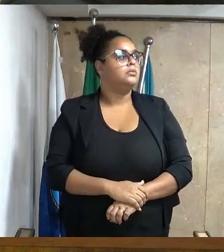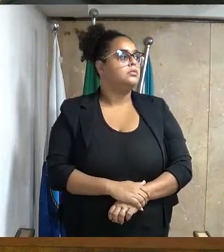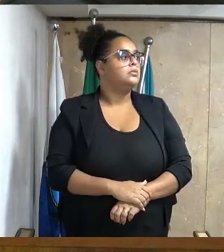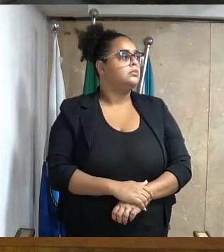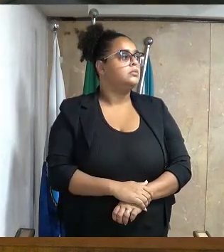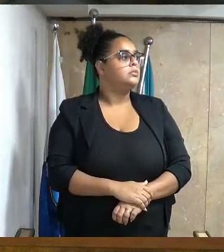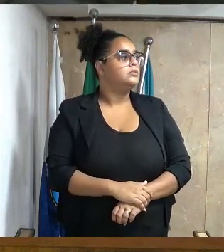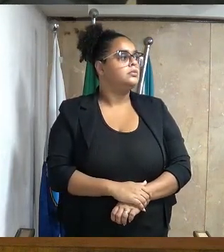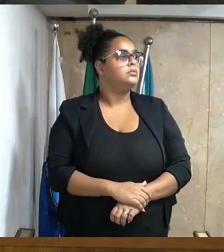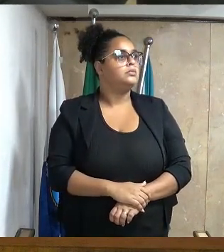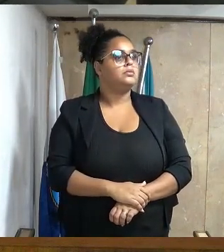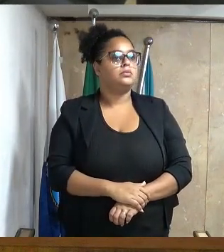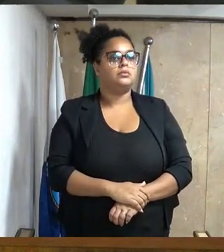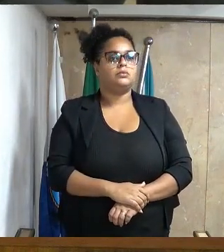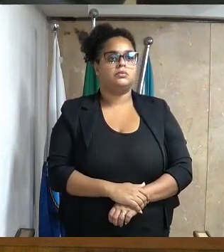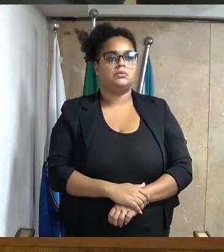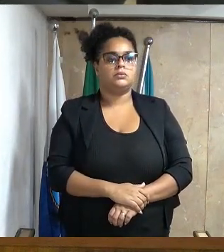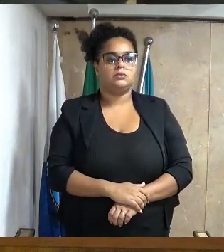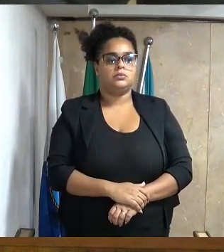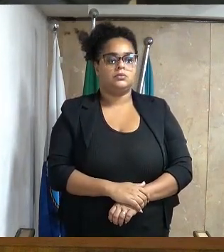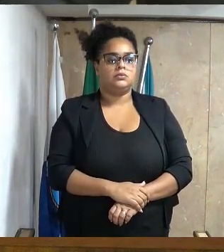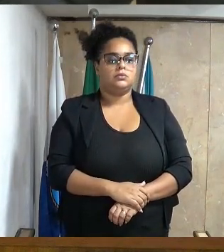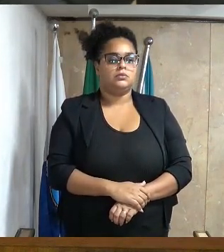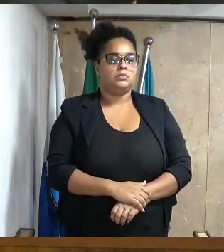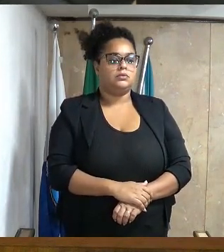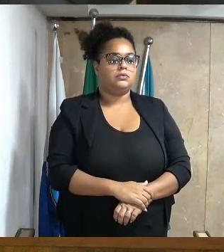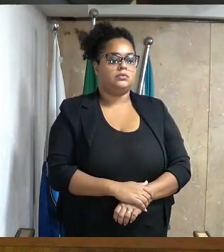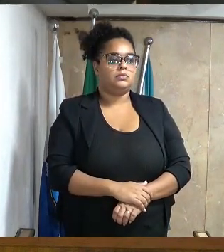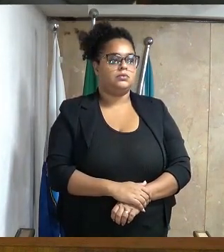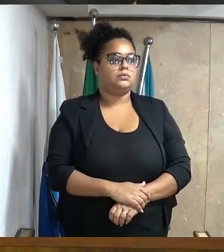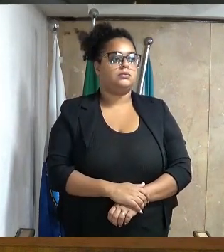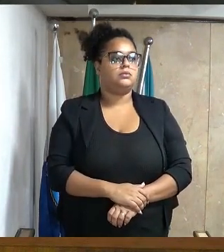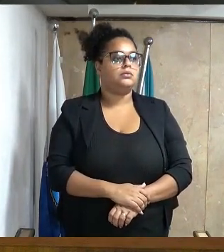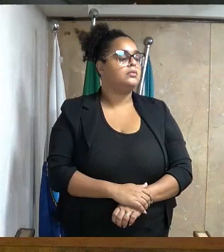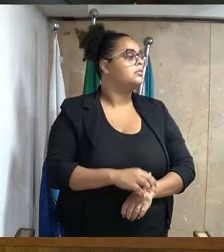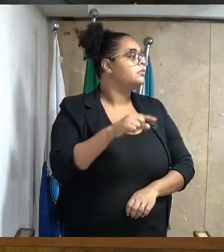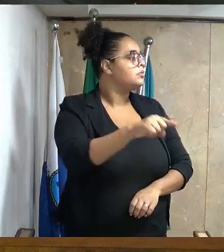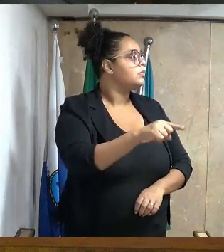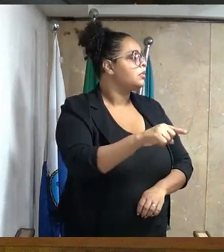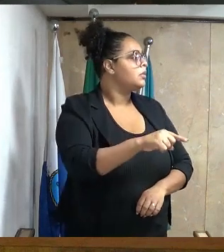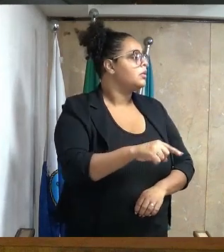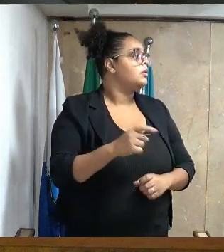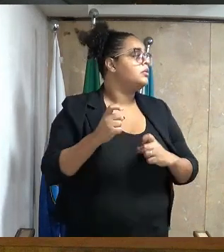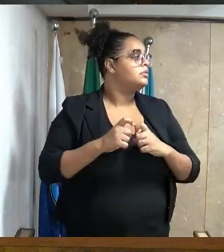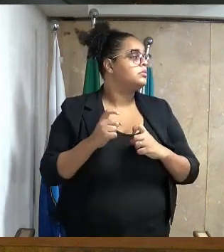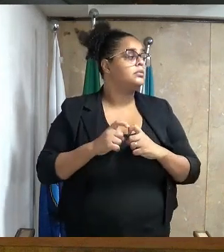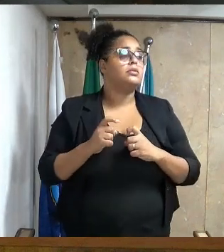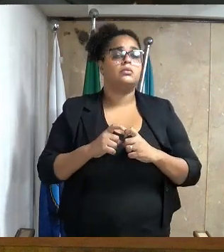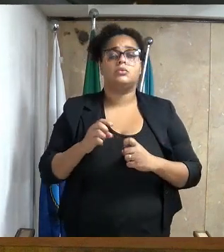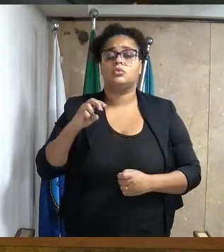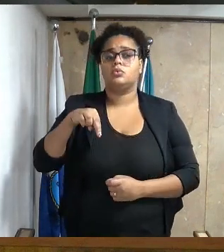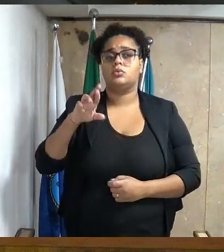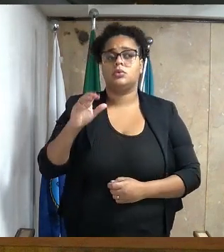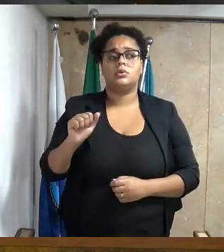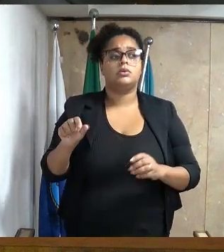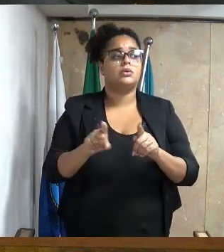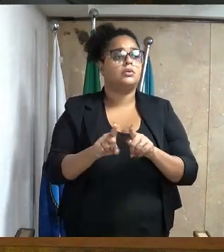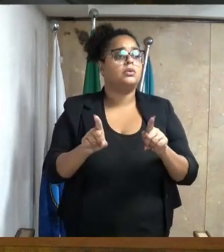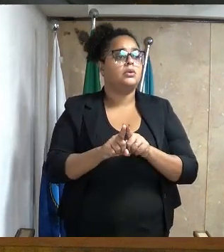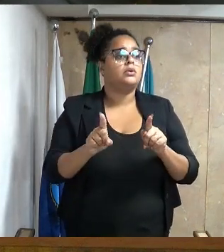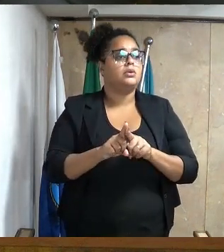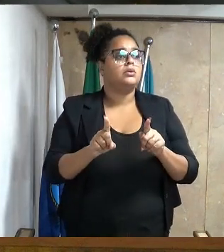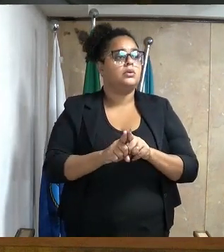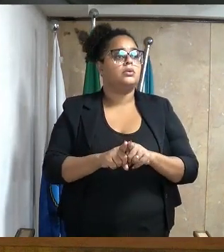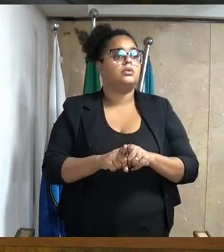National Study, doutor em medicina nuclear,